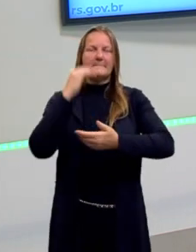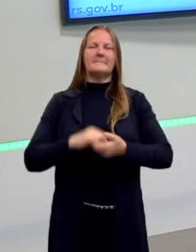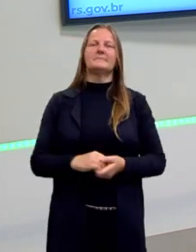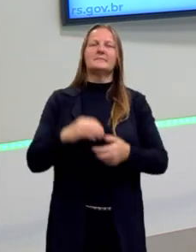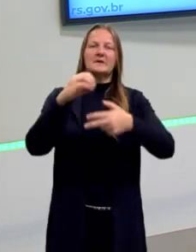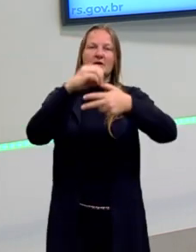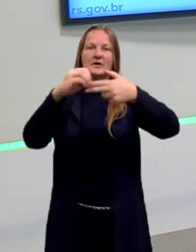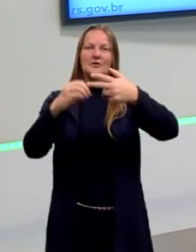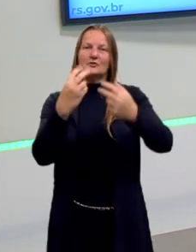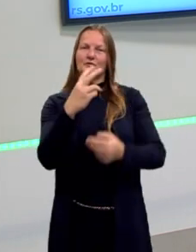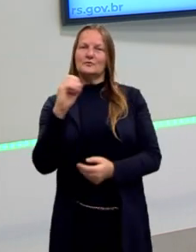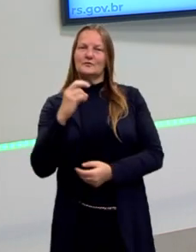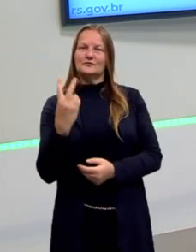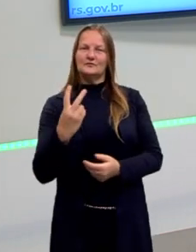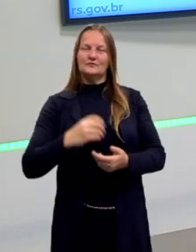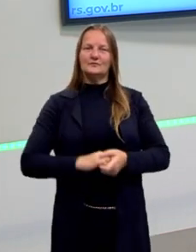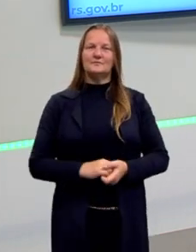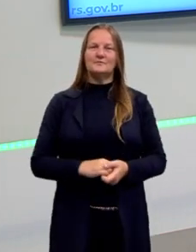2022.